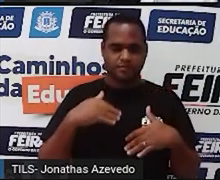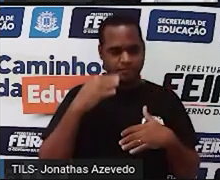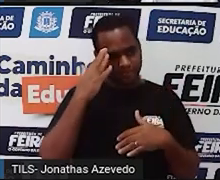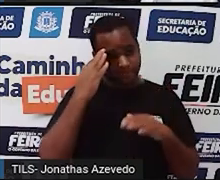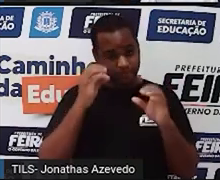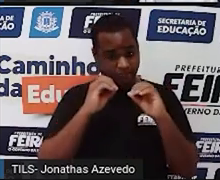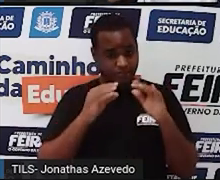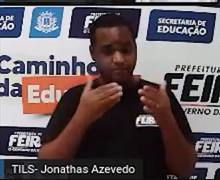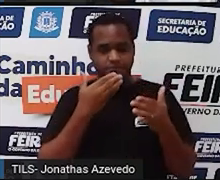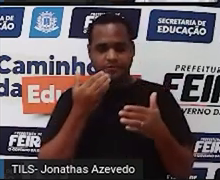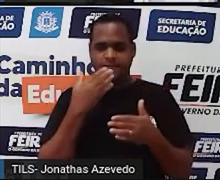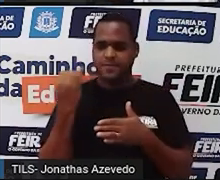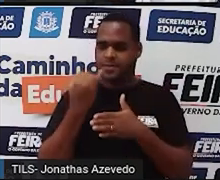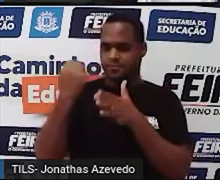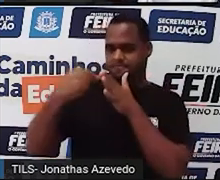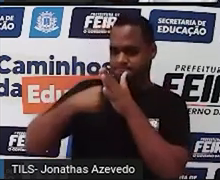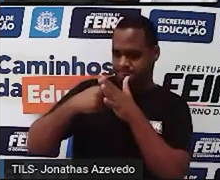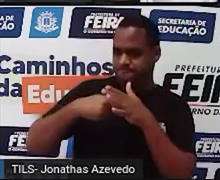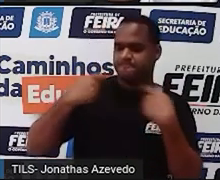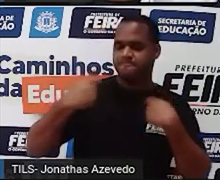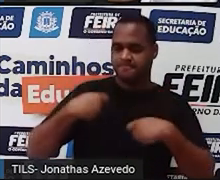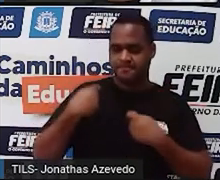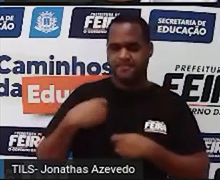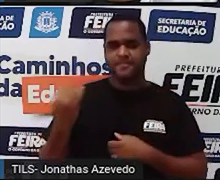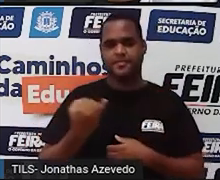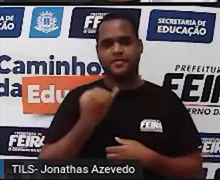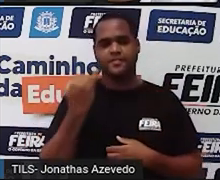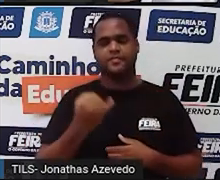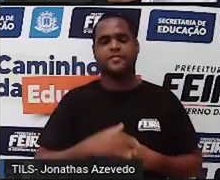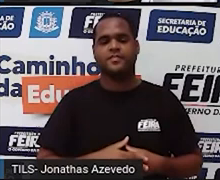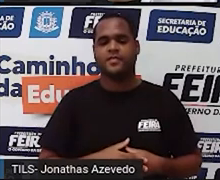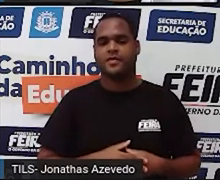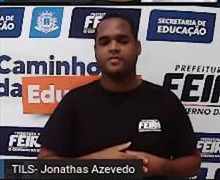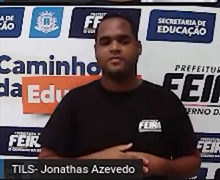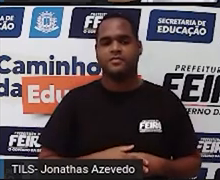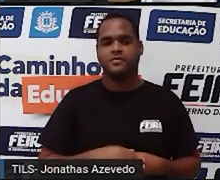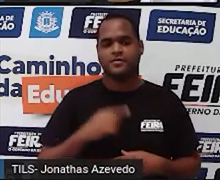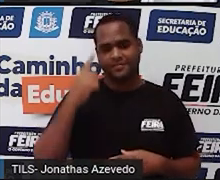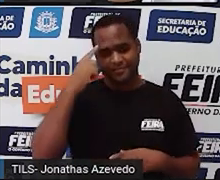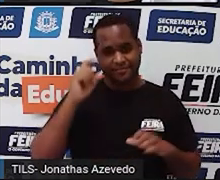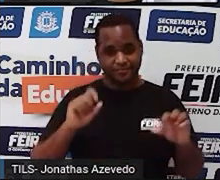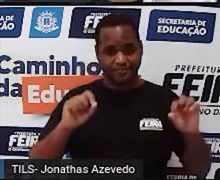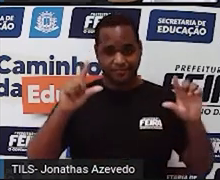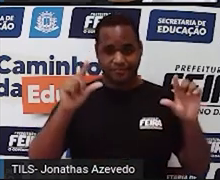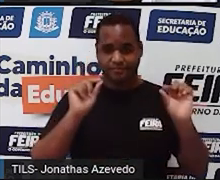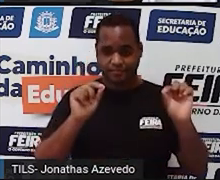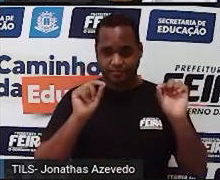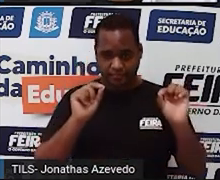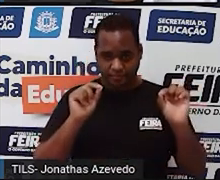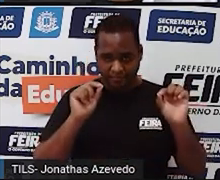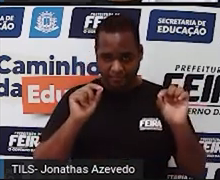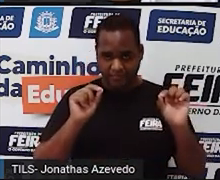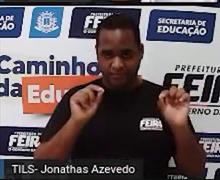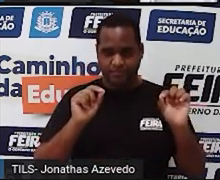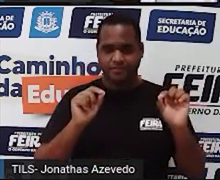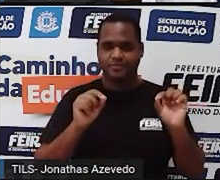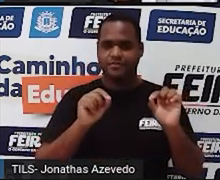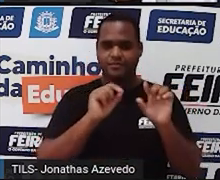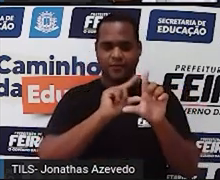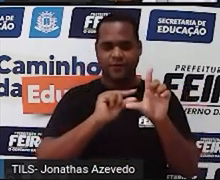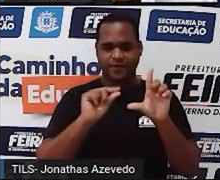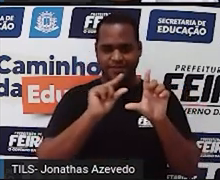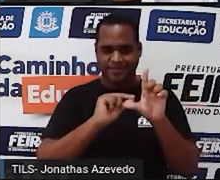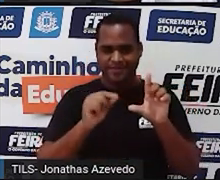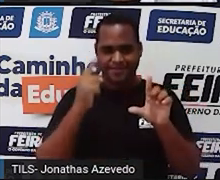ele é muito importante. Beleza? na tela está aparecendo uma